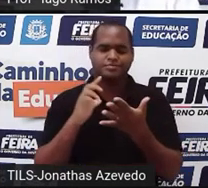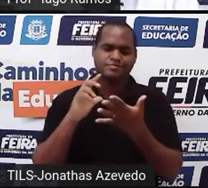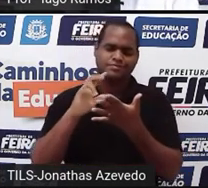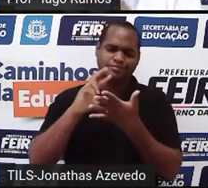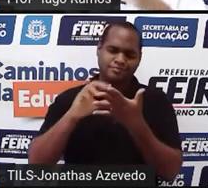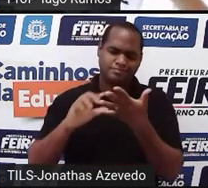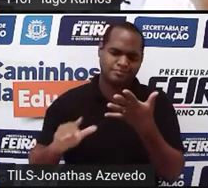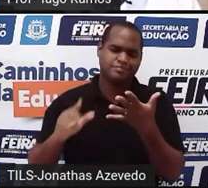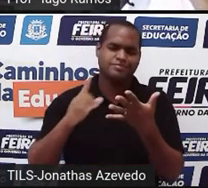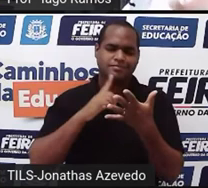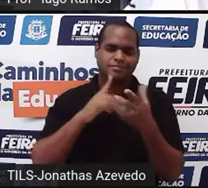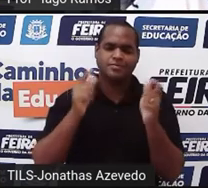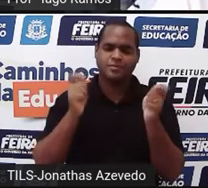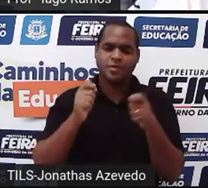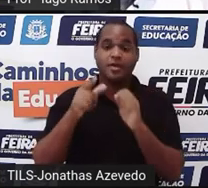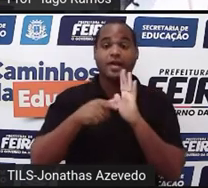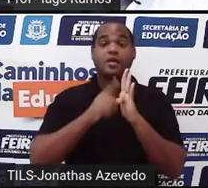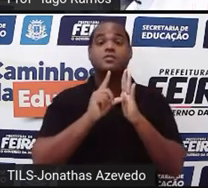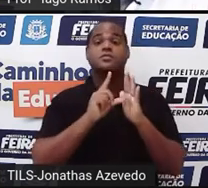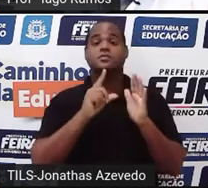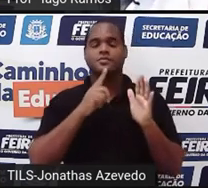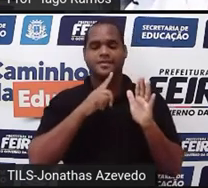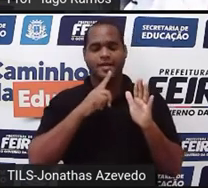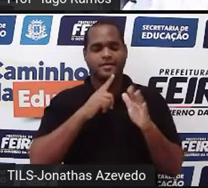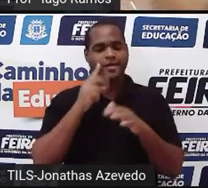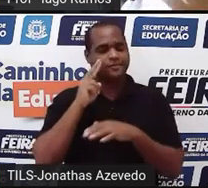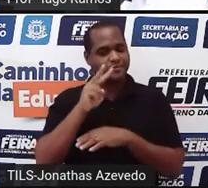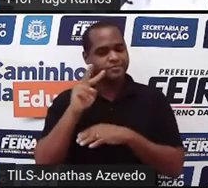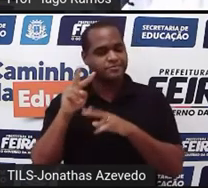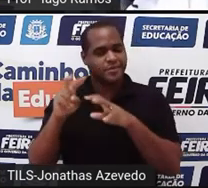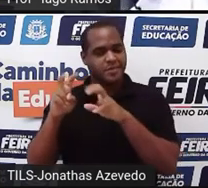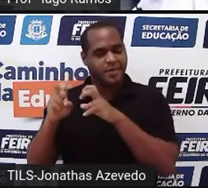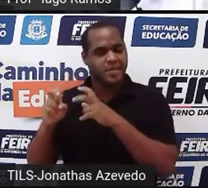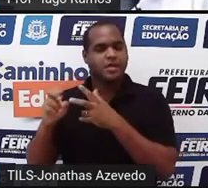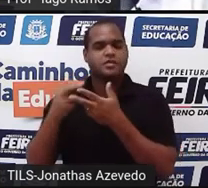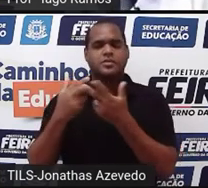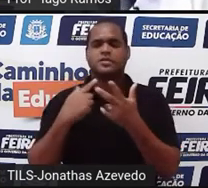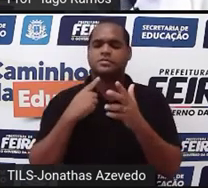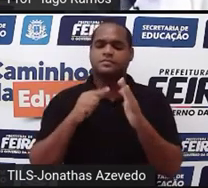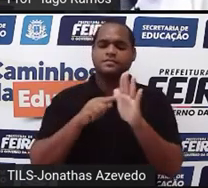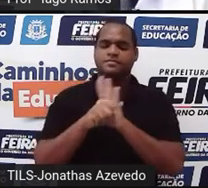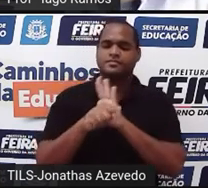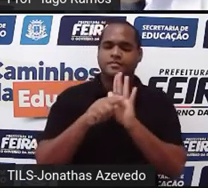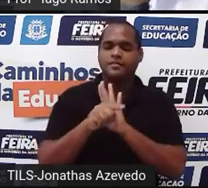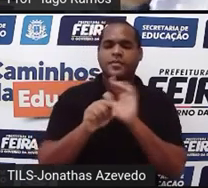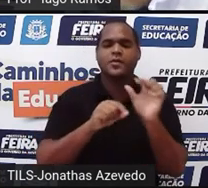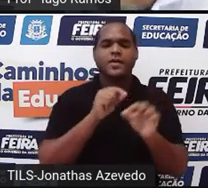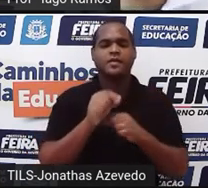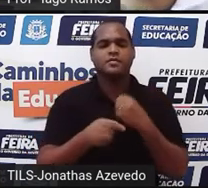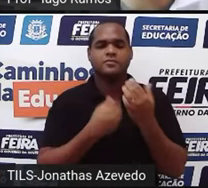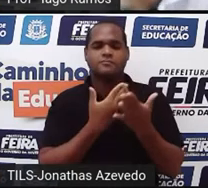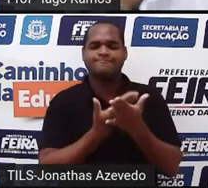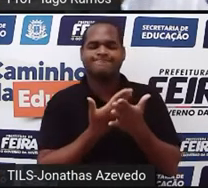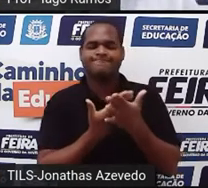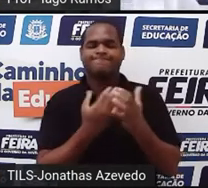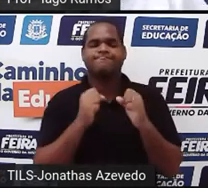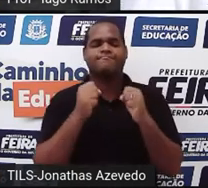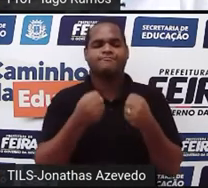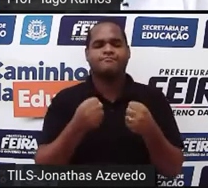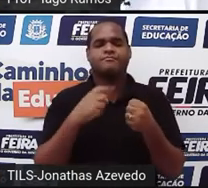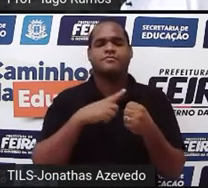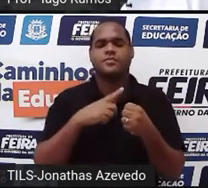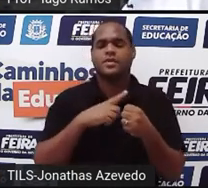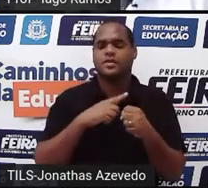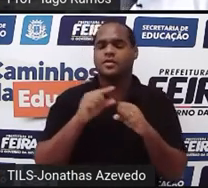a gente já viu por aqui. E é claro, se eu perguntar o que a gente está estudando, você vai dizer sem